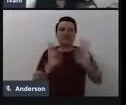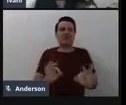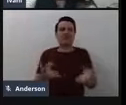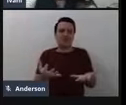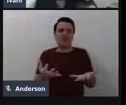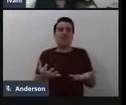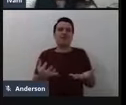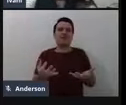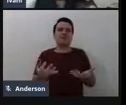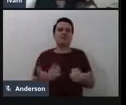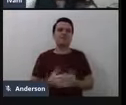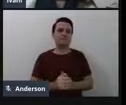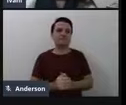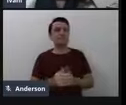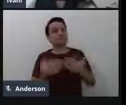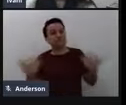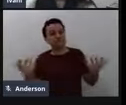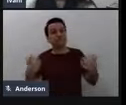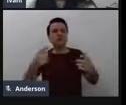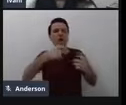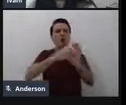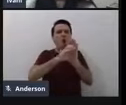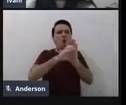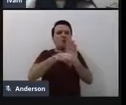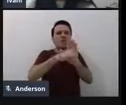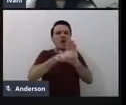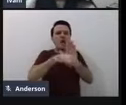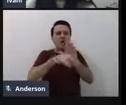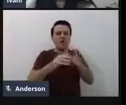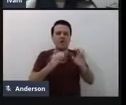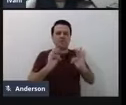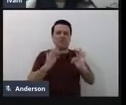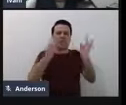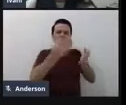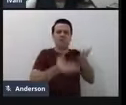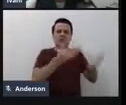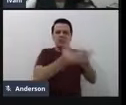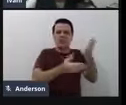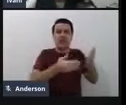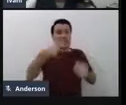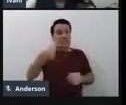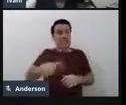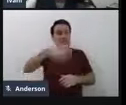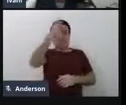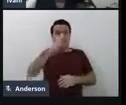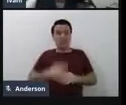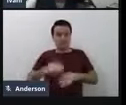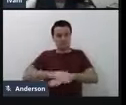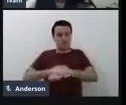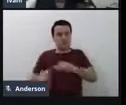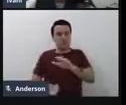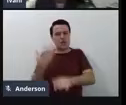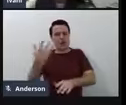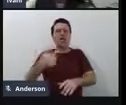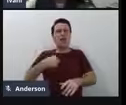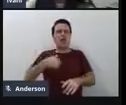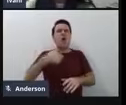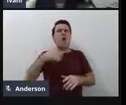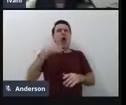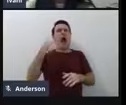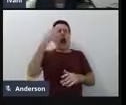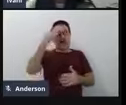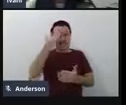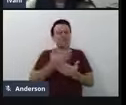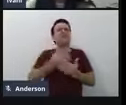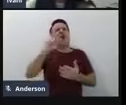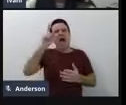E aí, o conceito brasileiro, ele é um conceito bastante amplo, assim, eu considero ele um conceito bastante amplo, porque ele